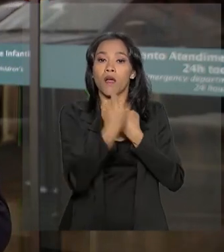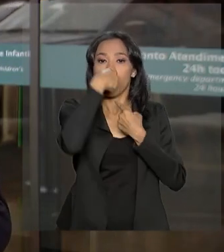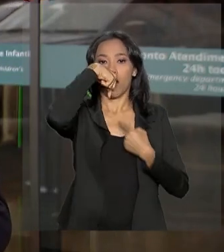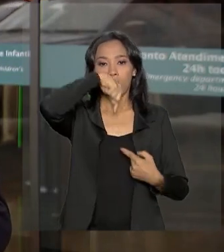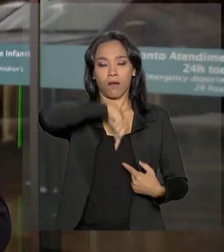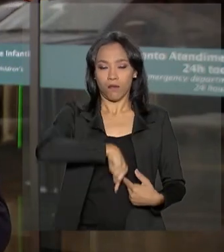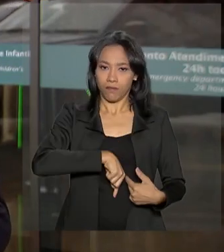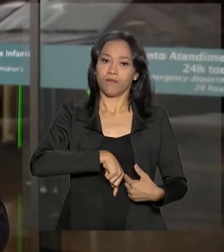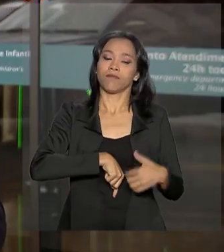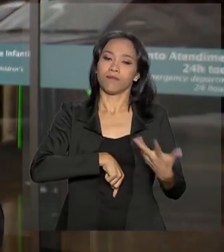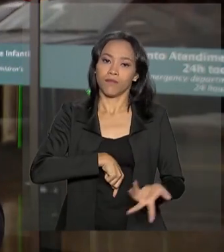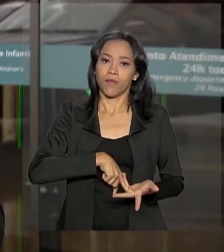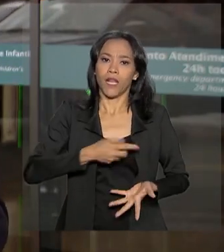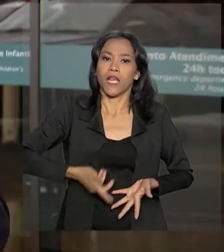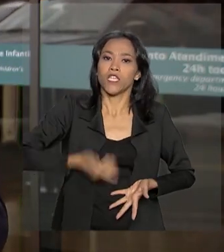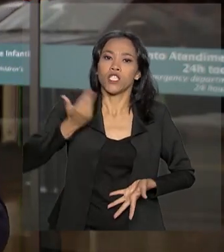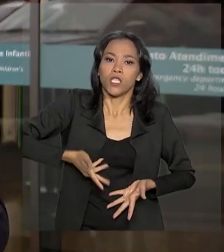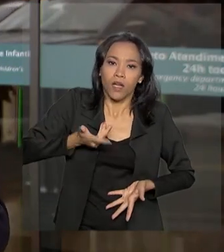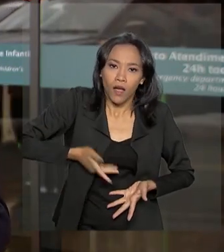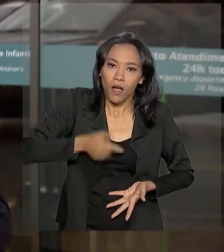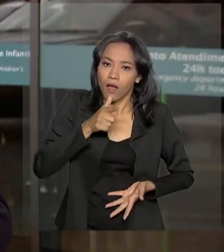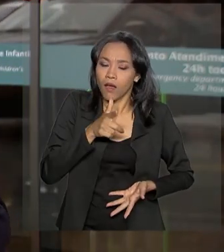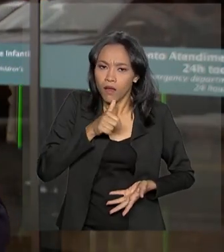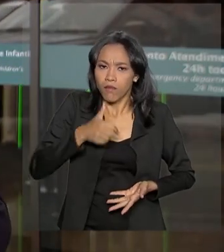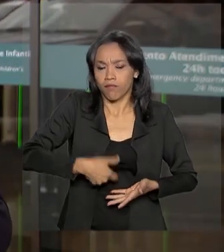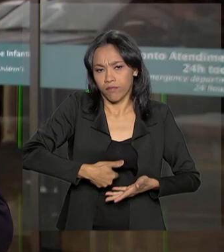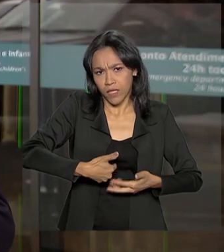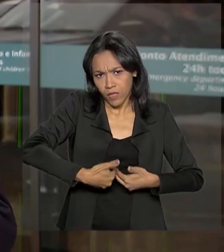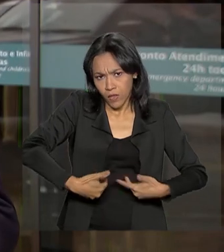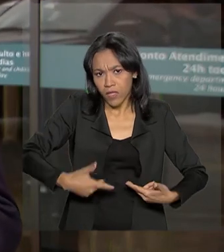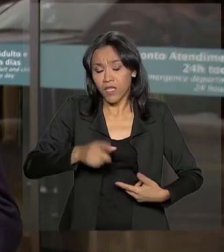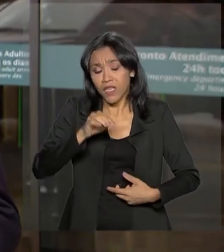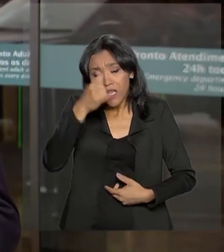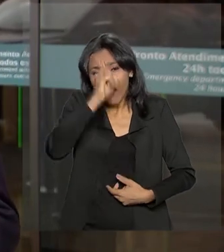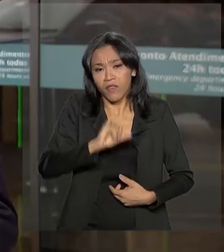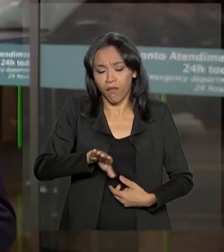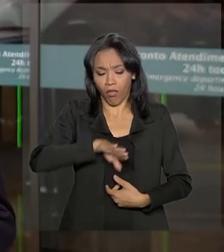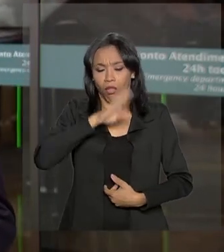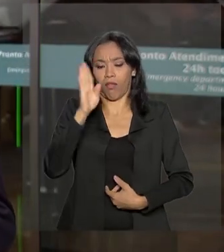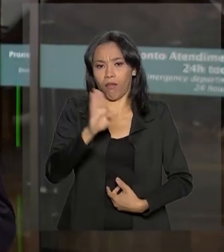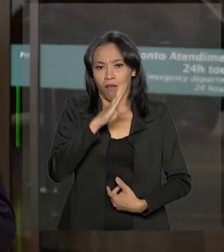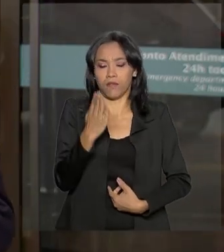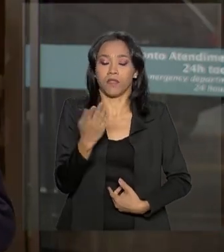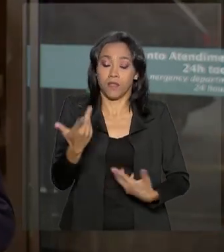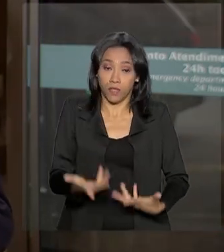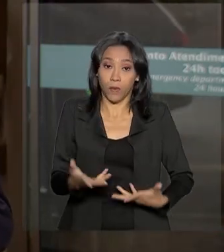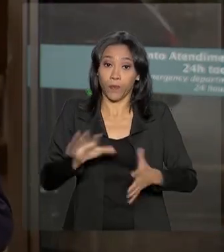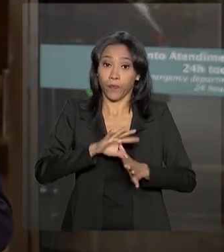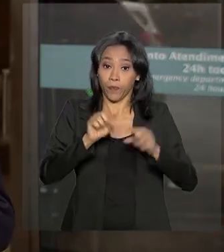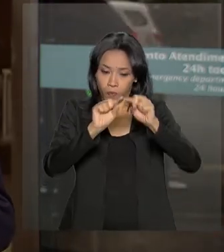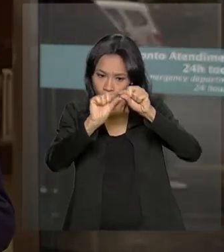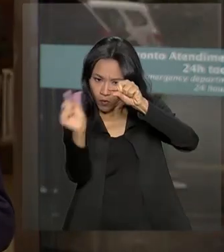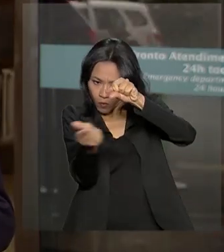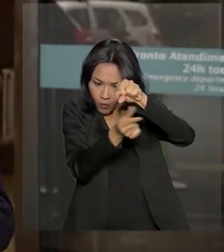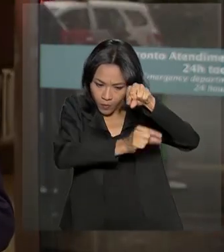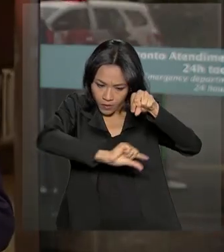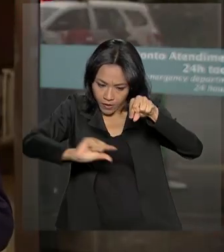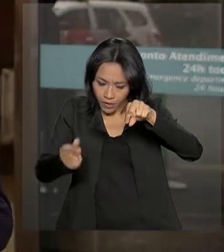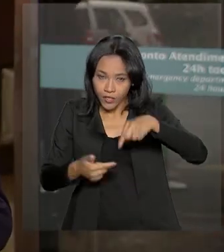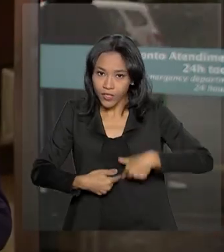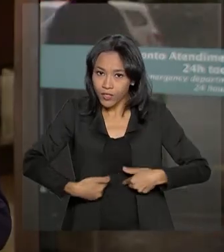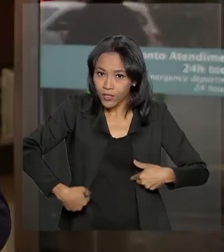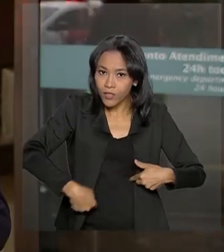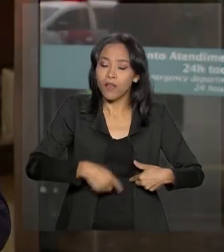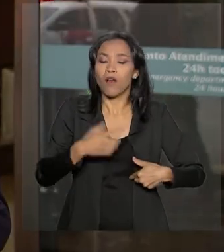estômago para retirada de líquidos e alívio de náuseas. O intestino do presidente da República voltou